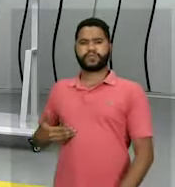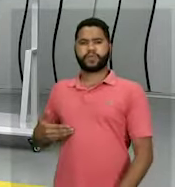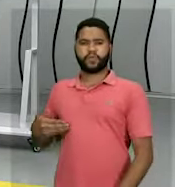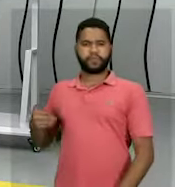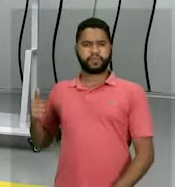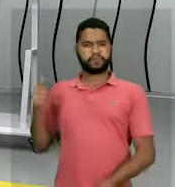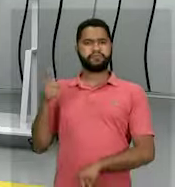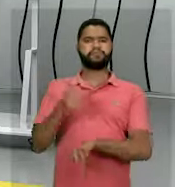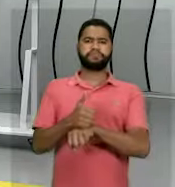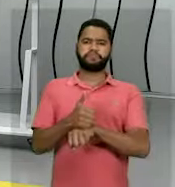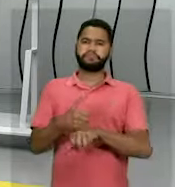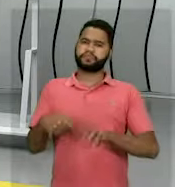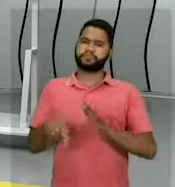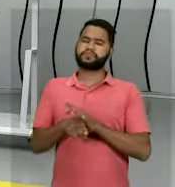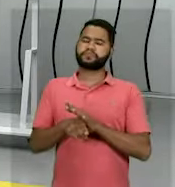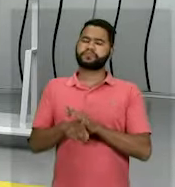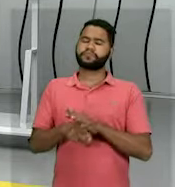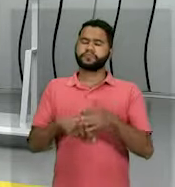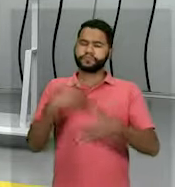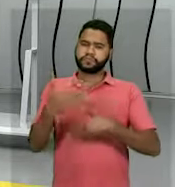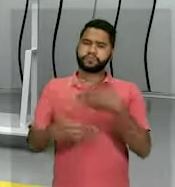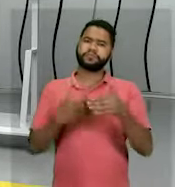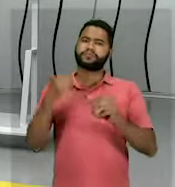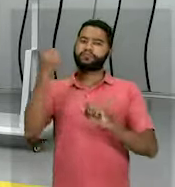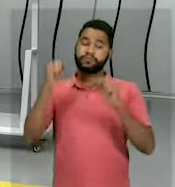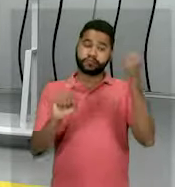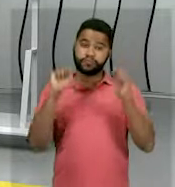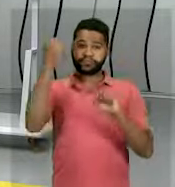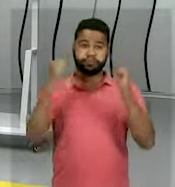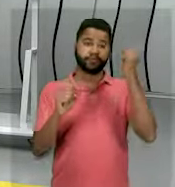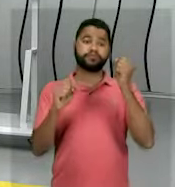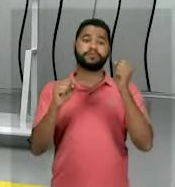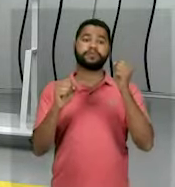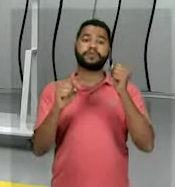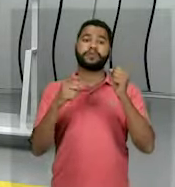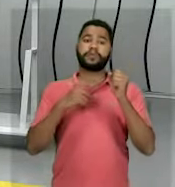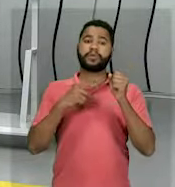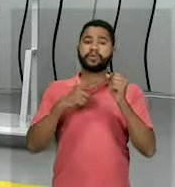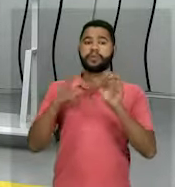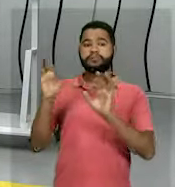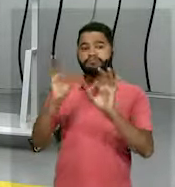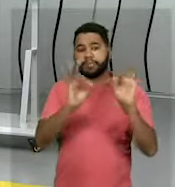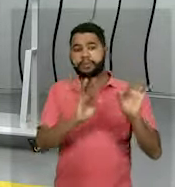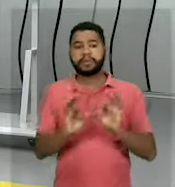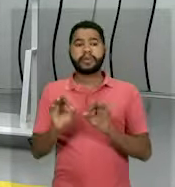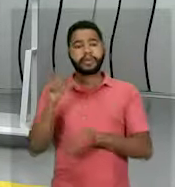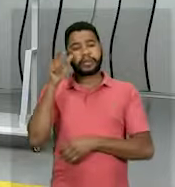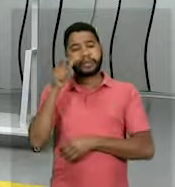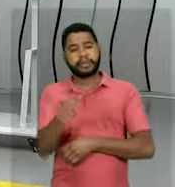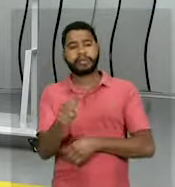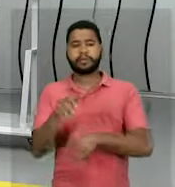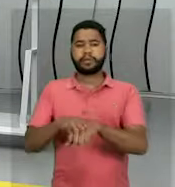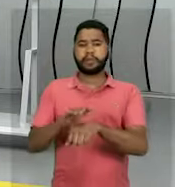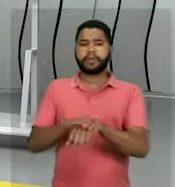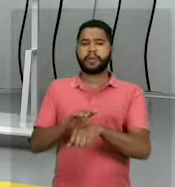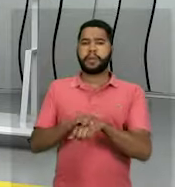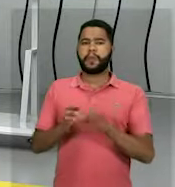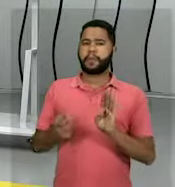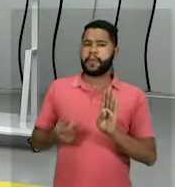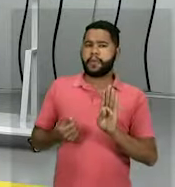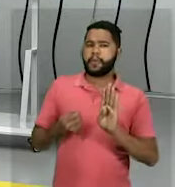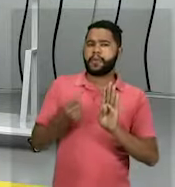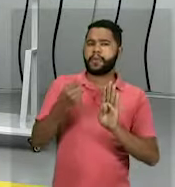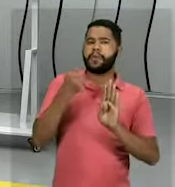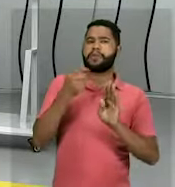iniciar um processo de industrialização, e vai mexer ali com os interesses da própria burguesia